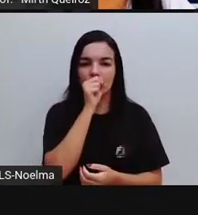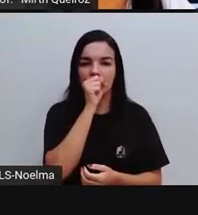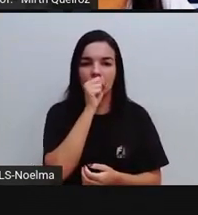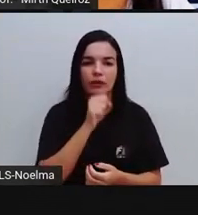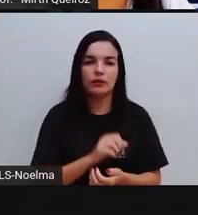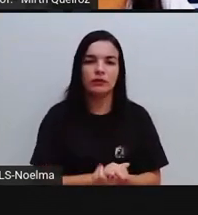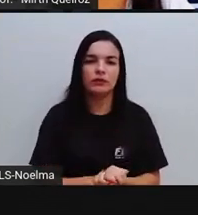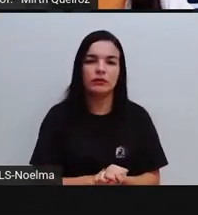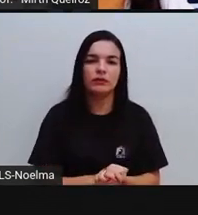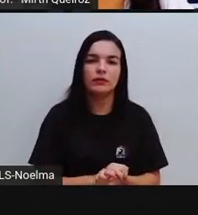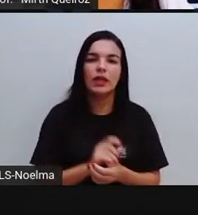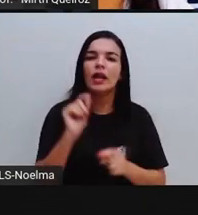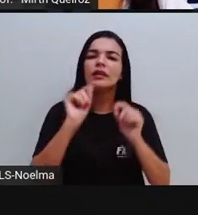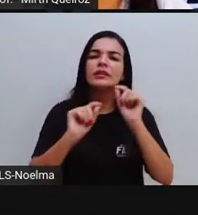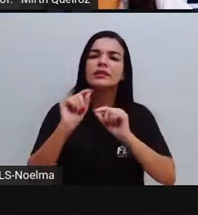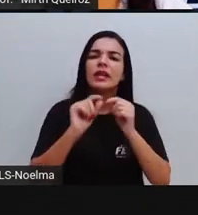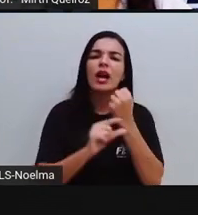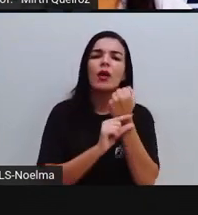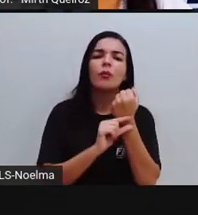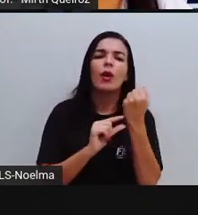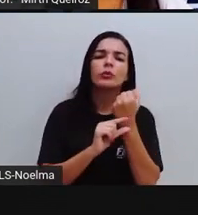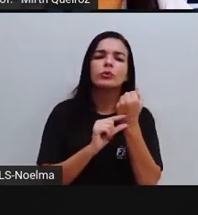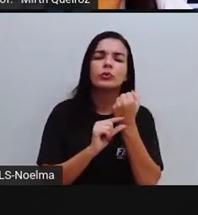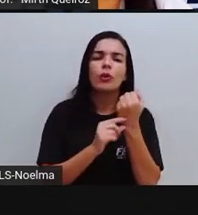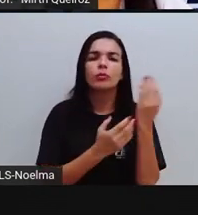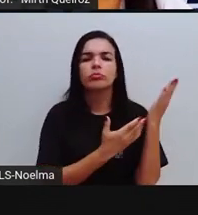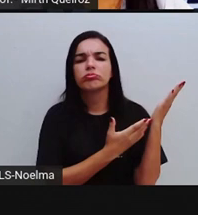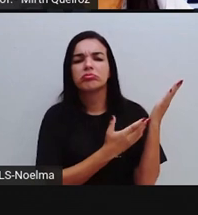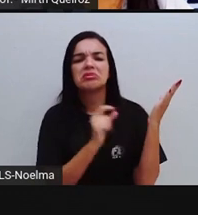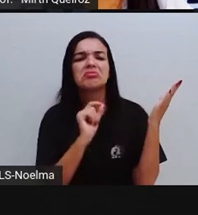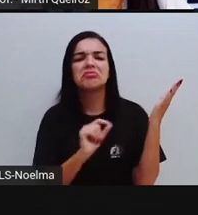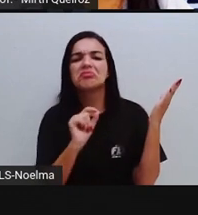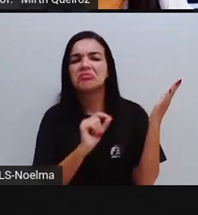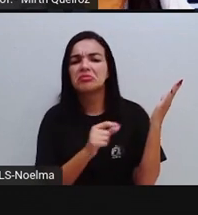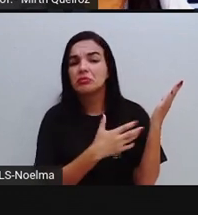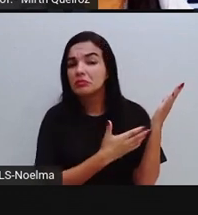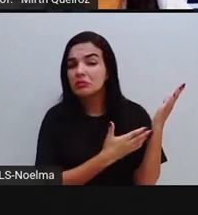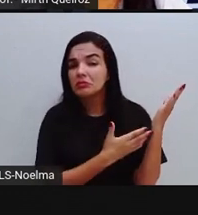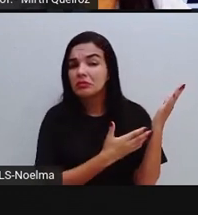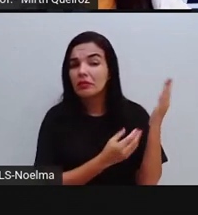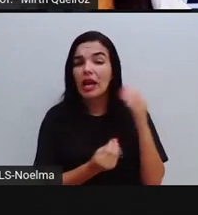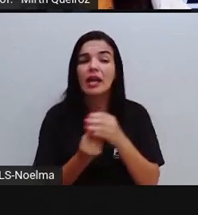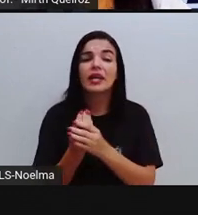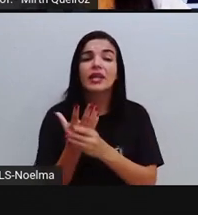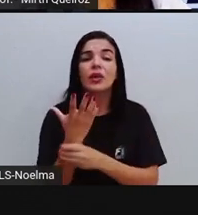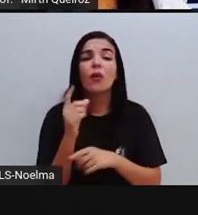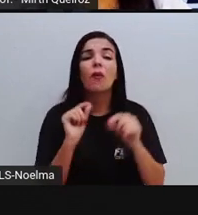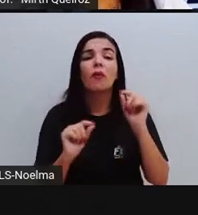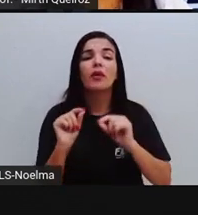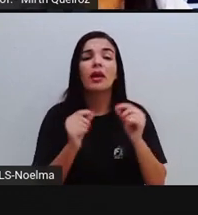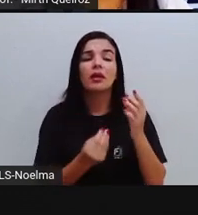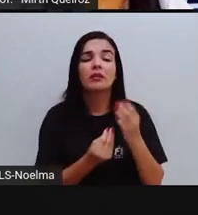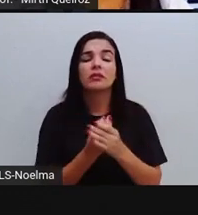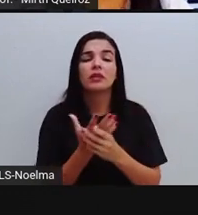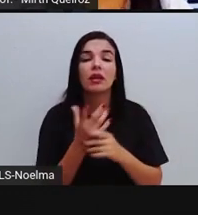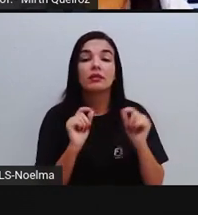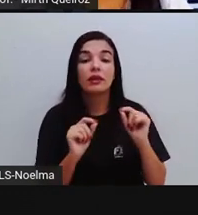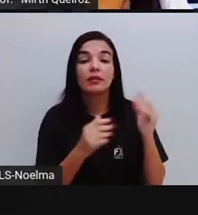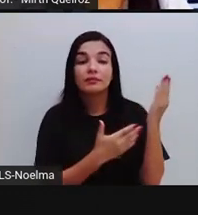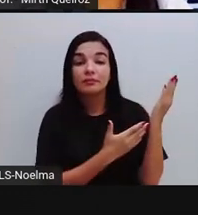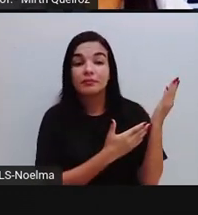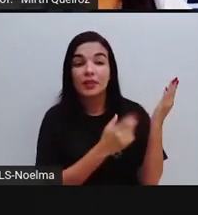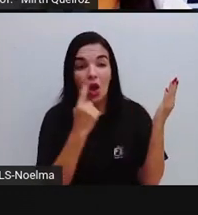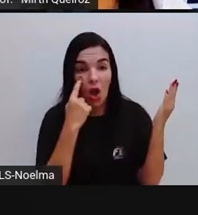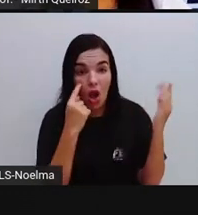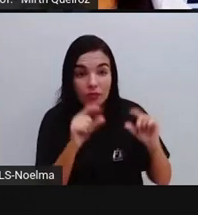O que nós vamos analisar? Quem é que o autor da campanha? Essa campanha, ela foi criada por quem aí? Foi pelo quê?